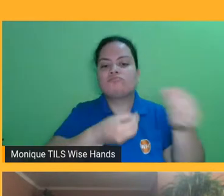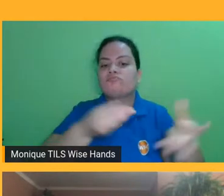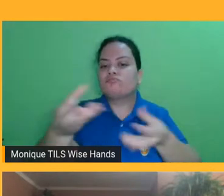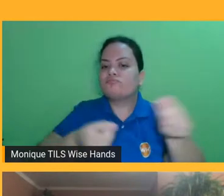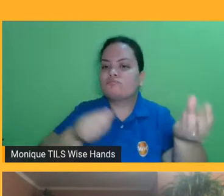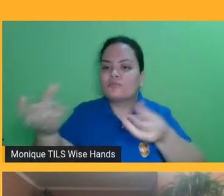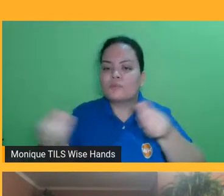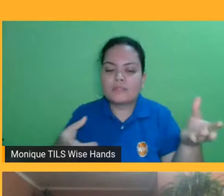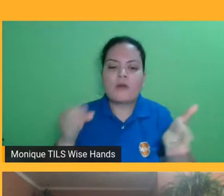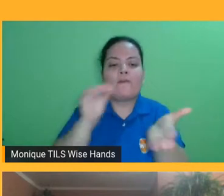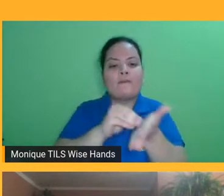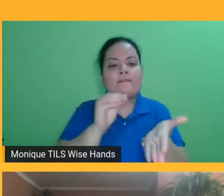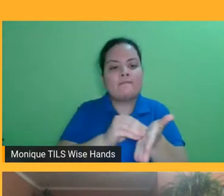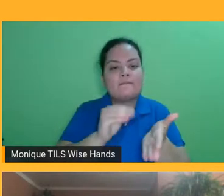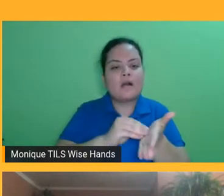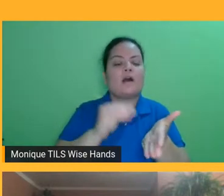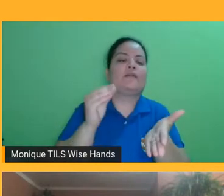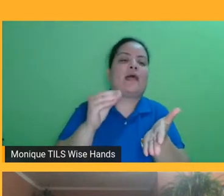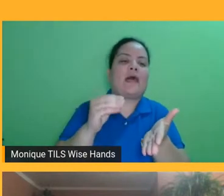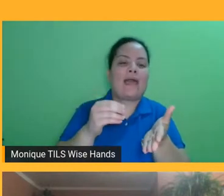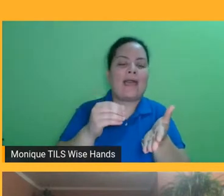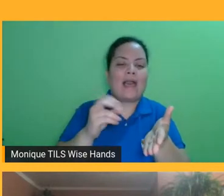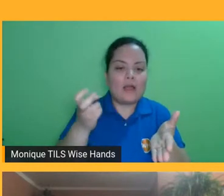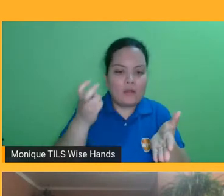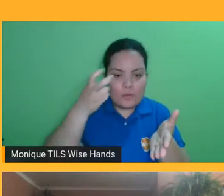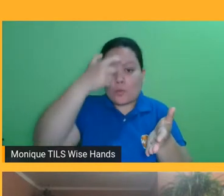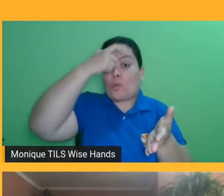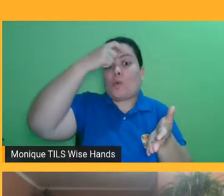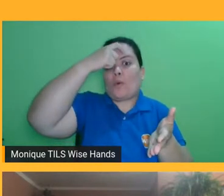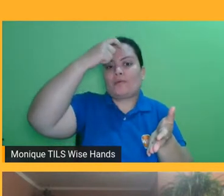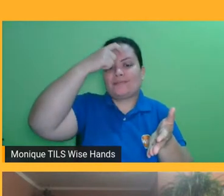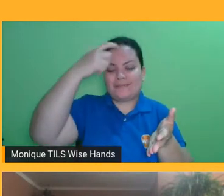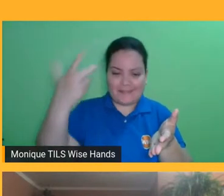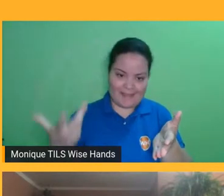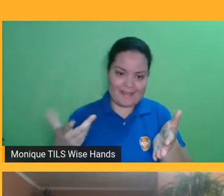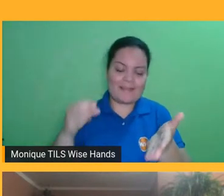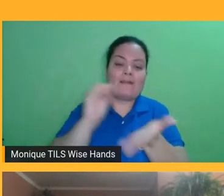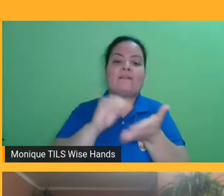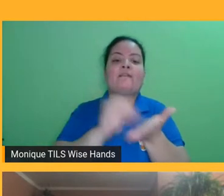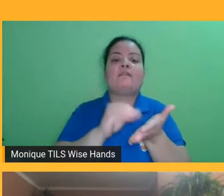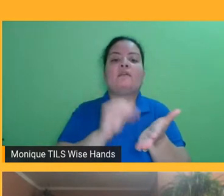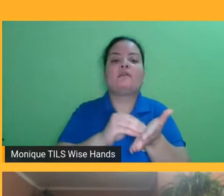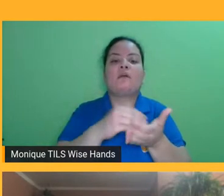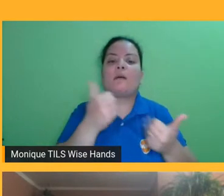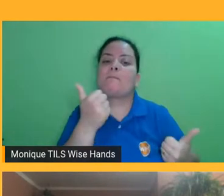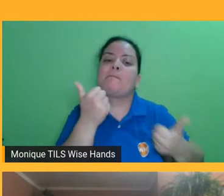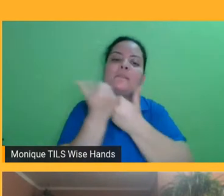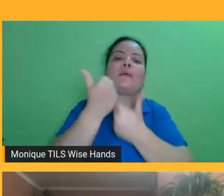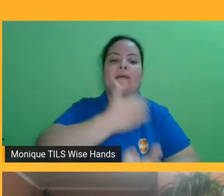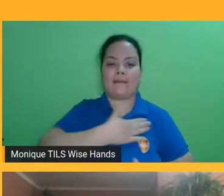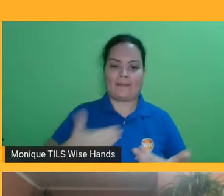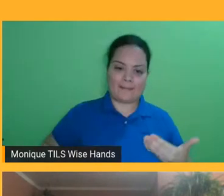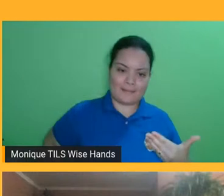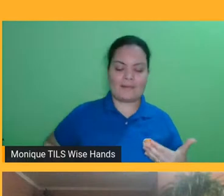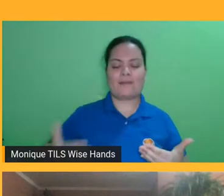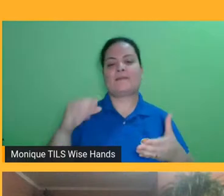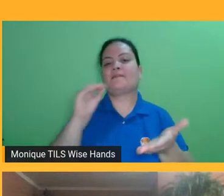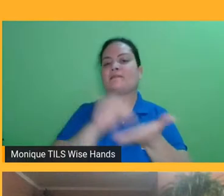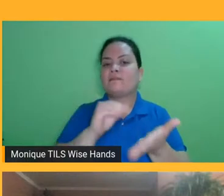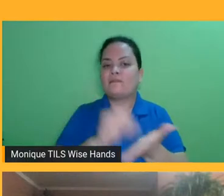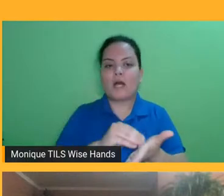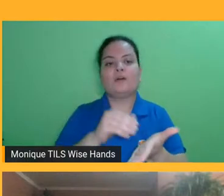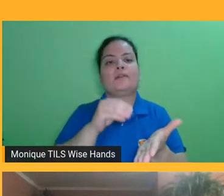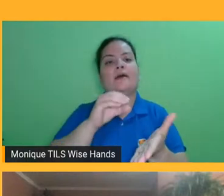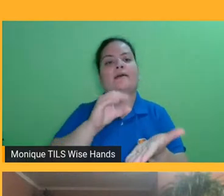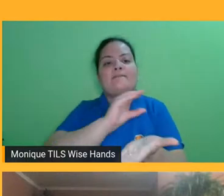problema de falta de políticas públicas, tem um problema de não investimento em educação,